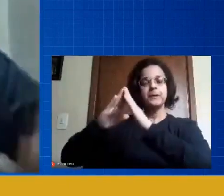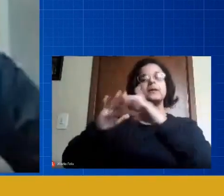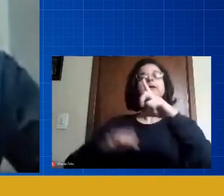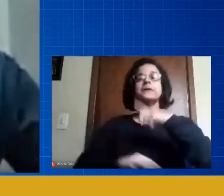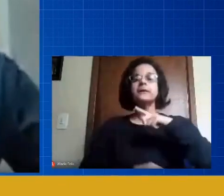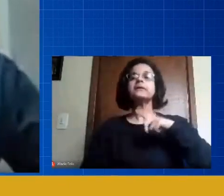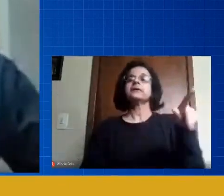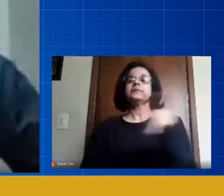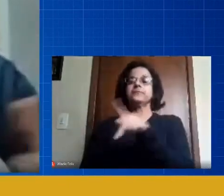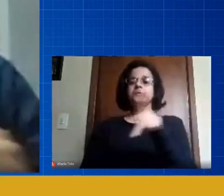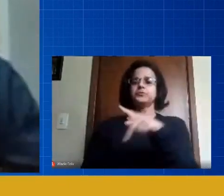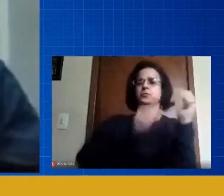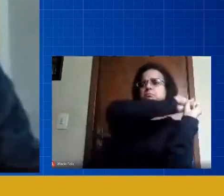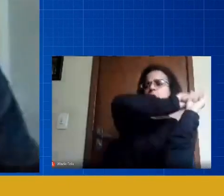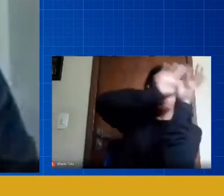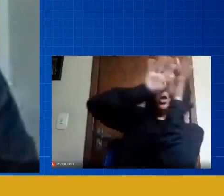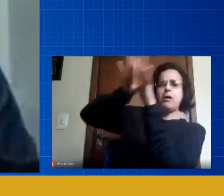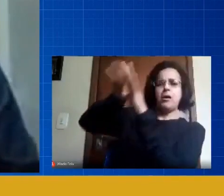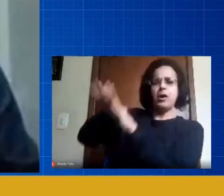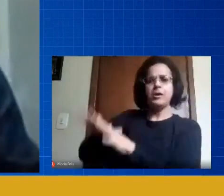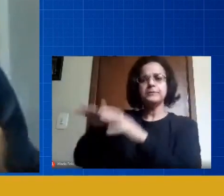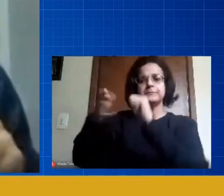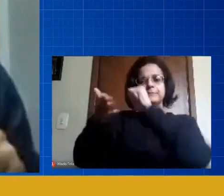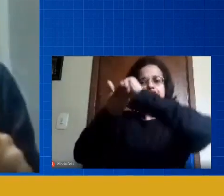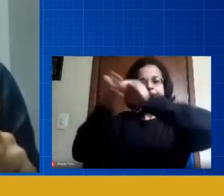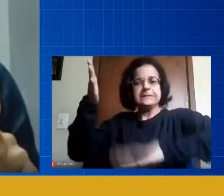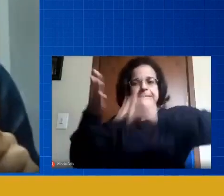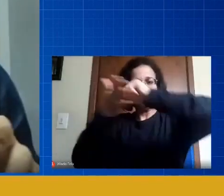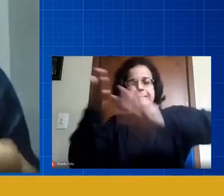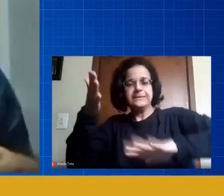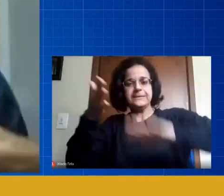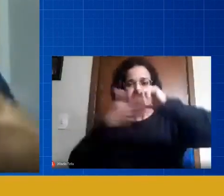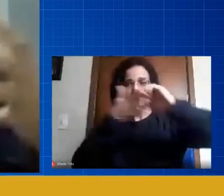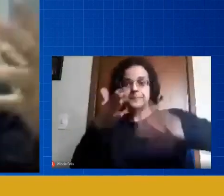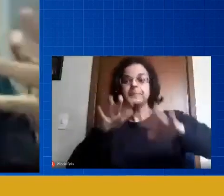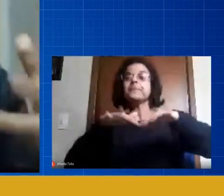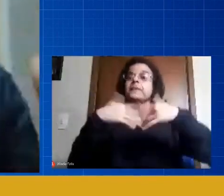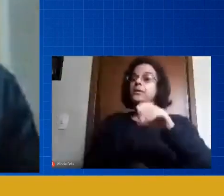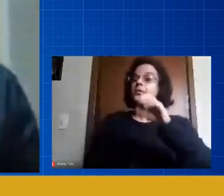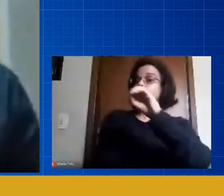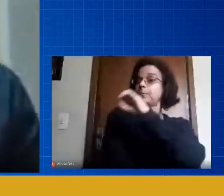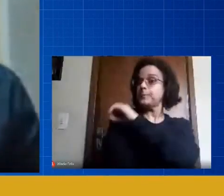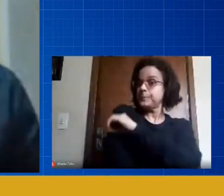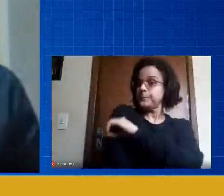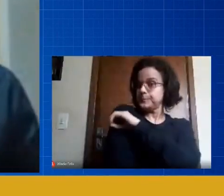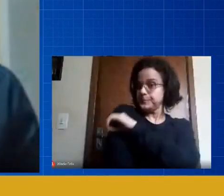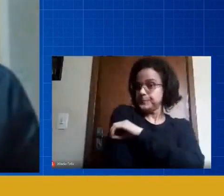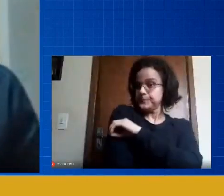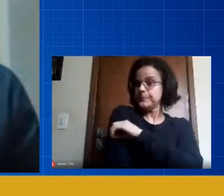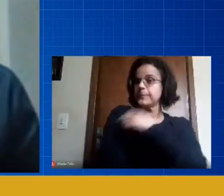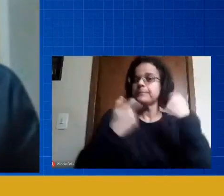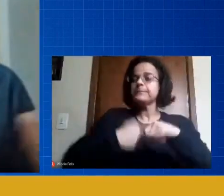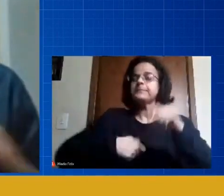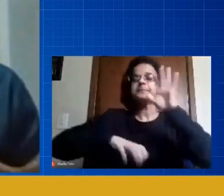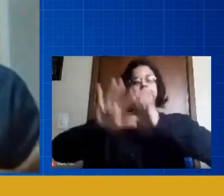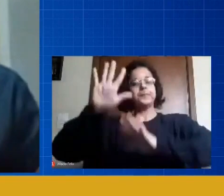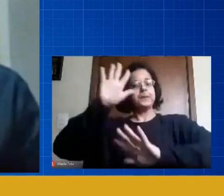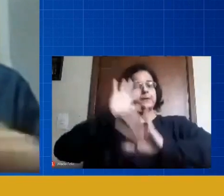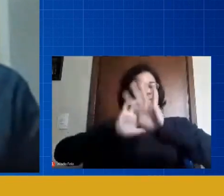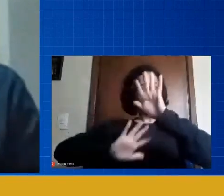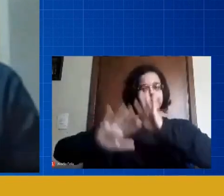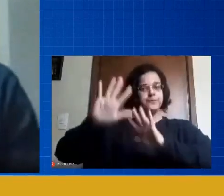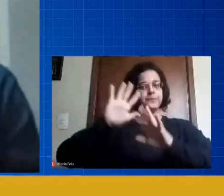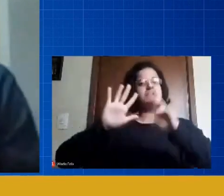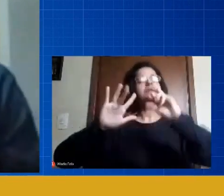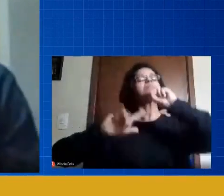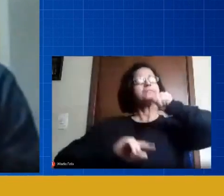bombardeando de atividades na educação infantil precisa se tomar com muito cuidado com isso depois eu